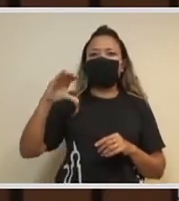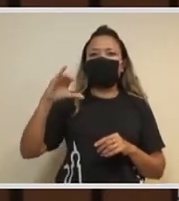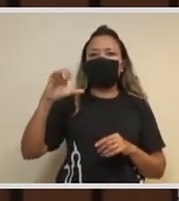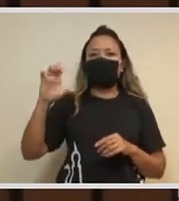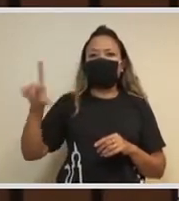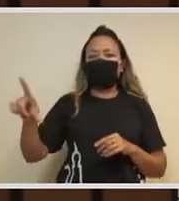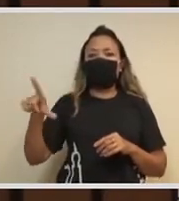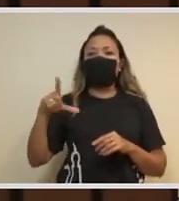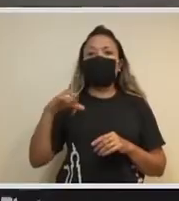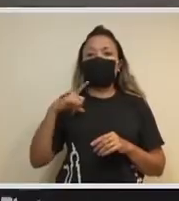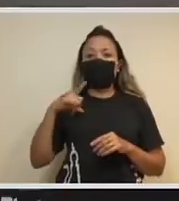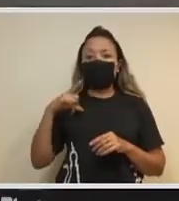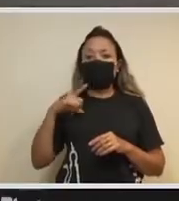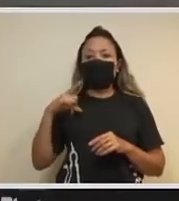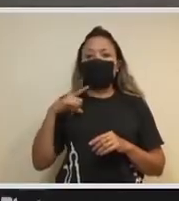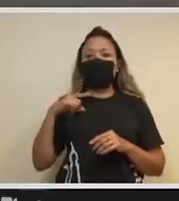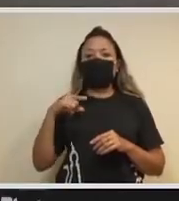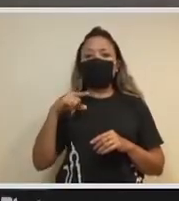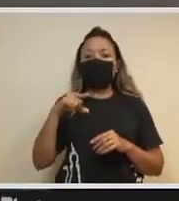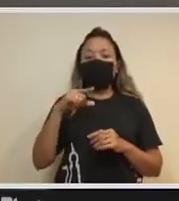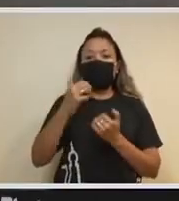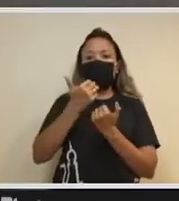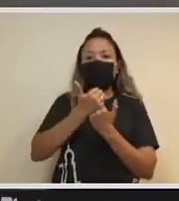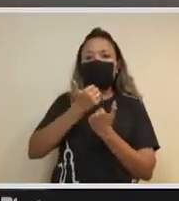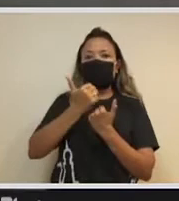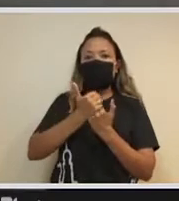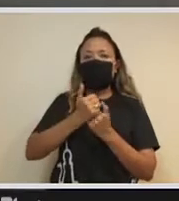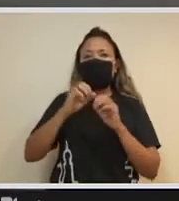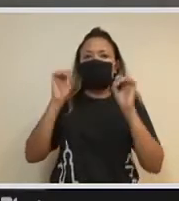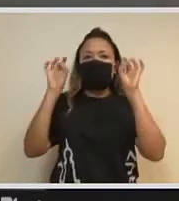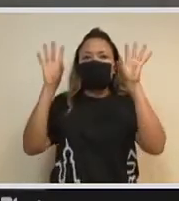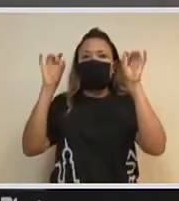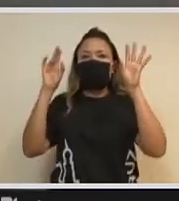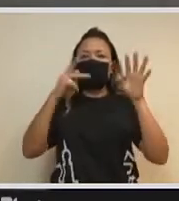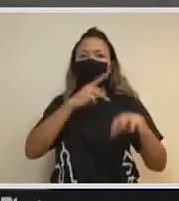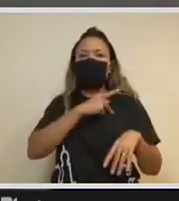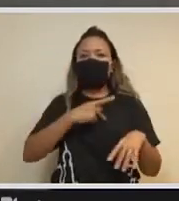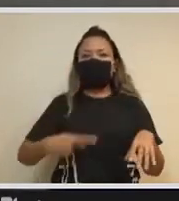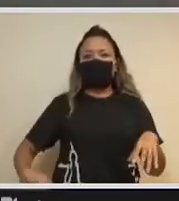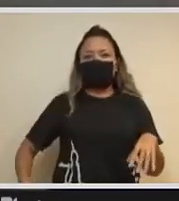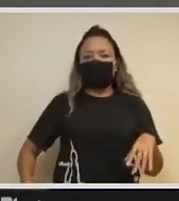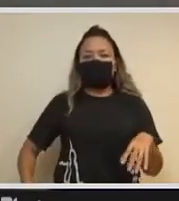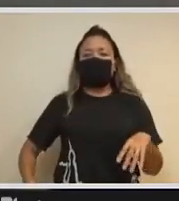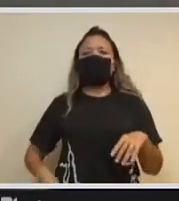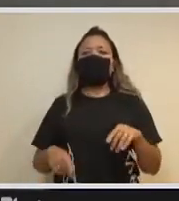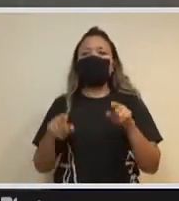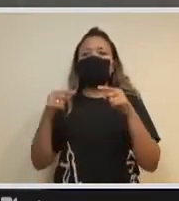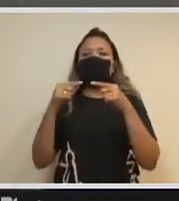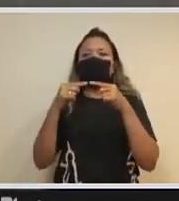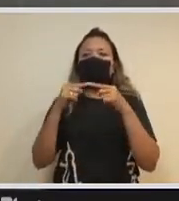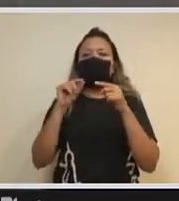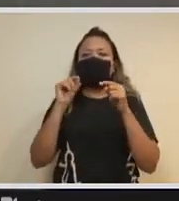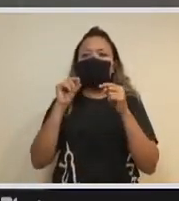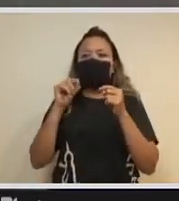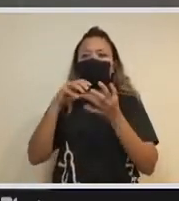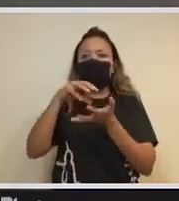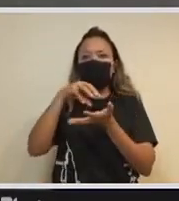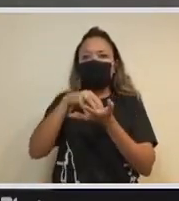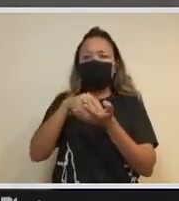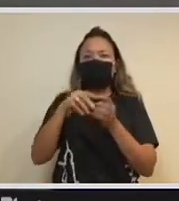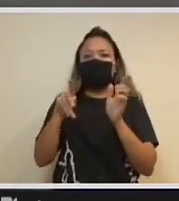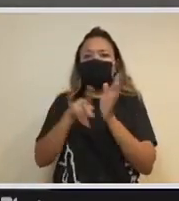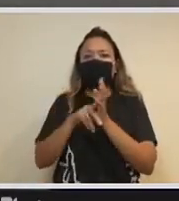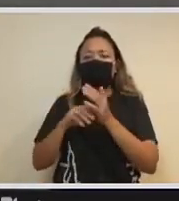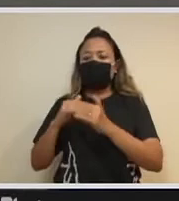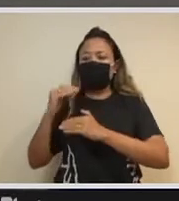assessoria especial aqui à nossa presidência, envolvendo as áreas de desenvolvimento institucional,